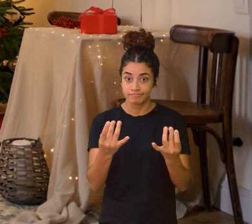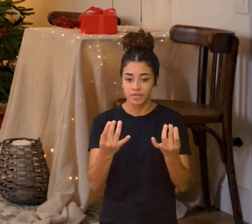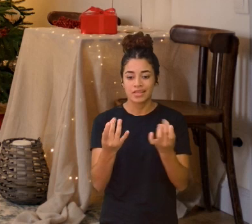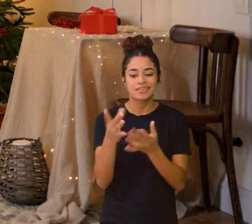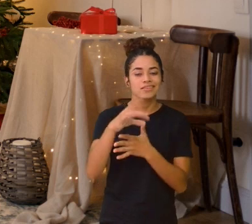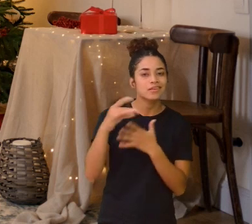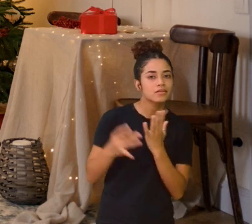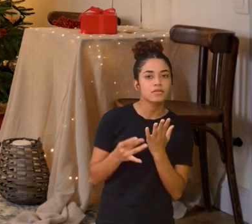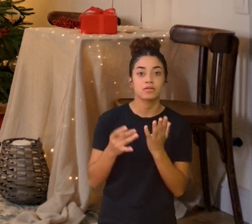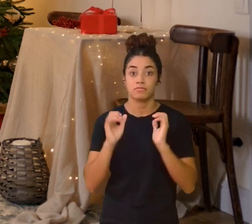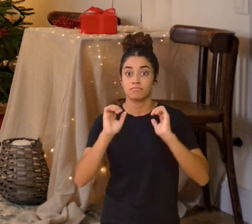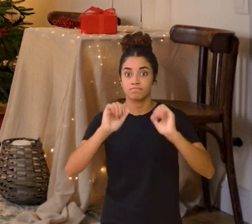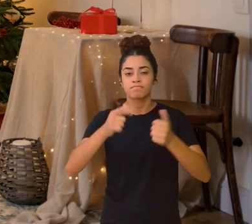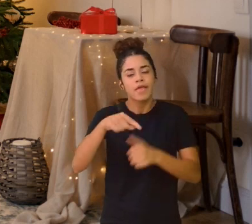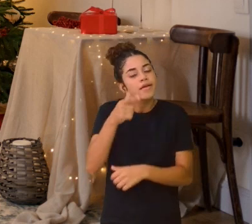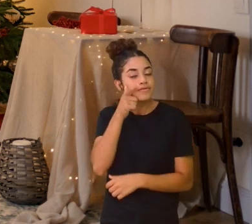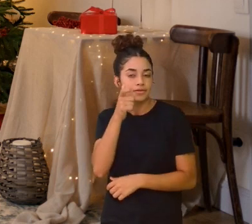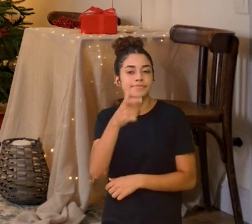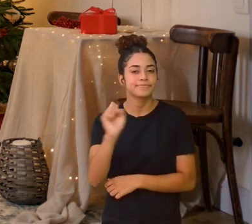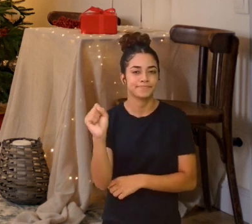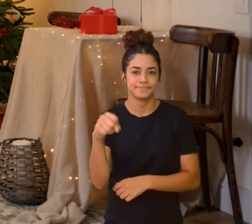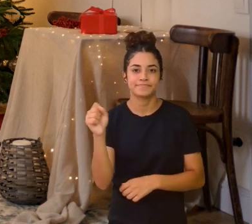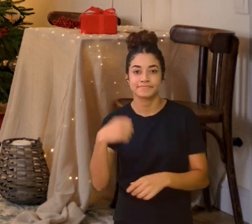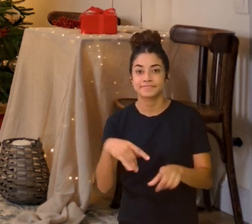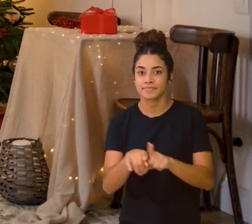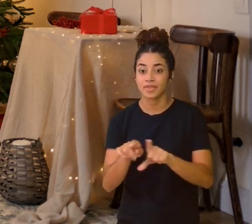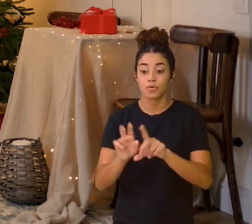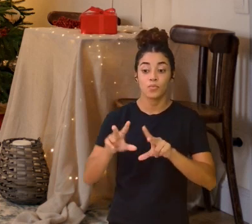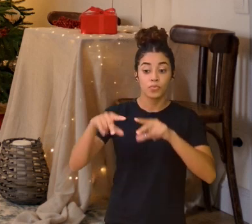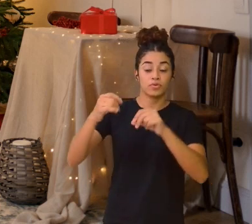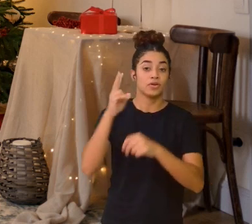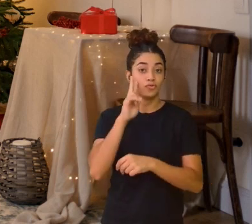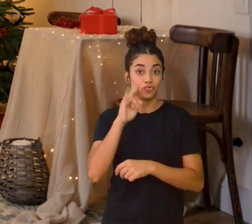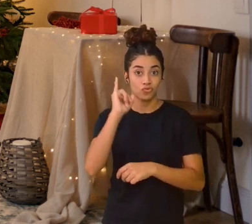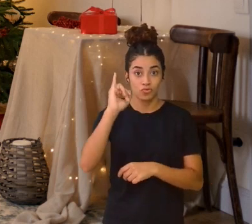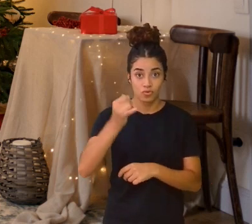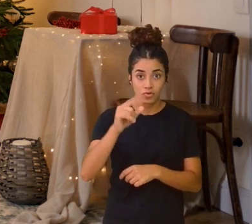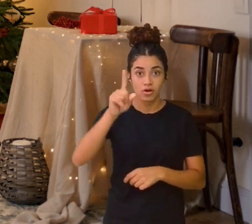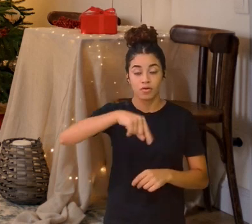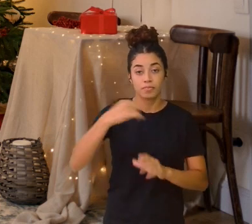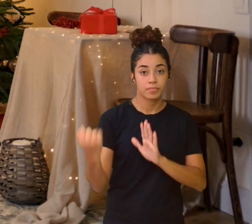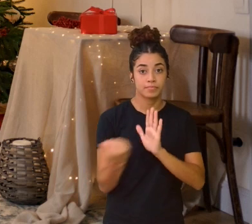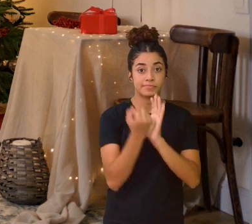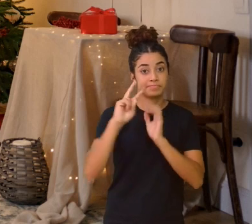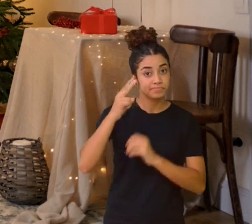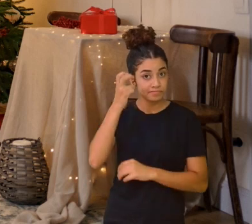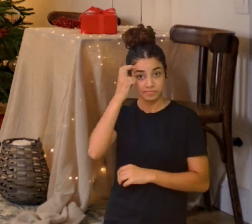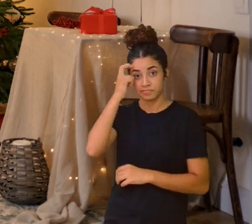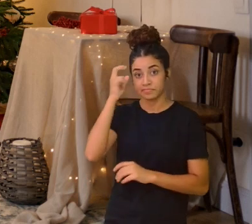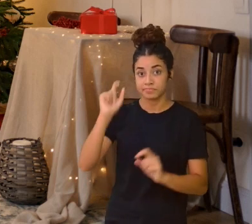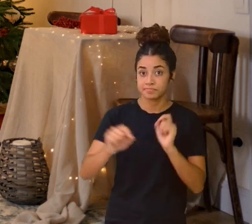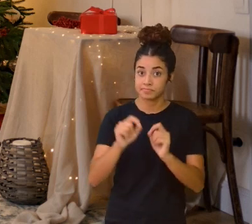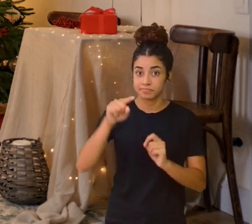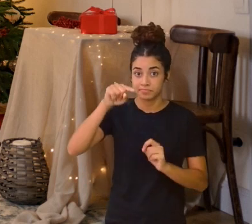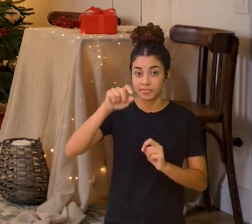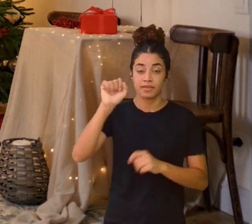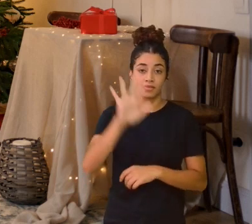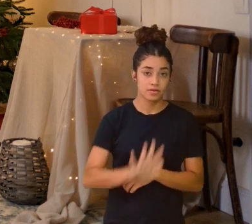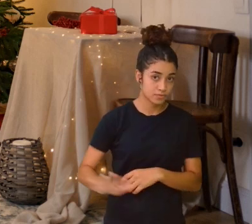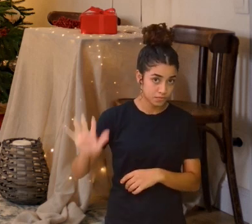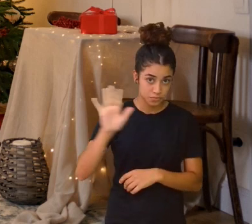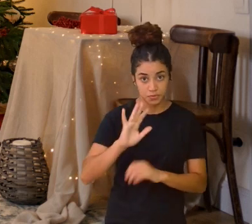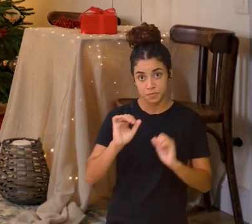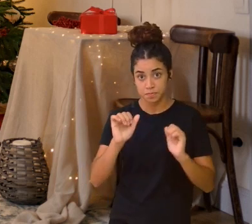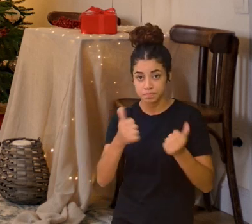detalhes, é bem interessante e o cordel é patrimônio cultural nacional, tá?